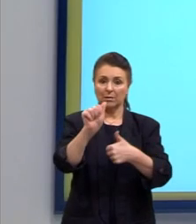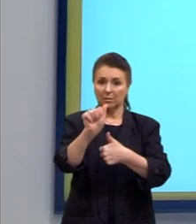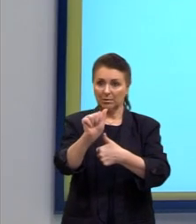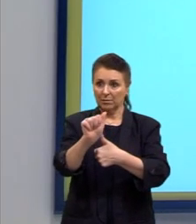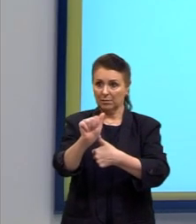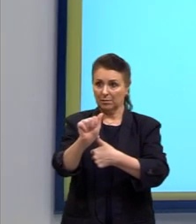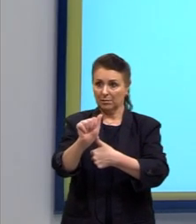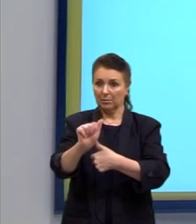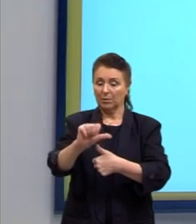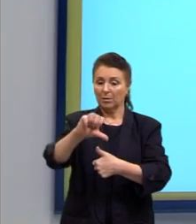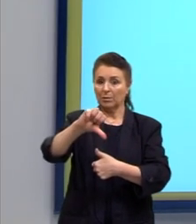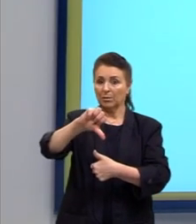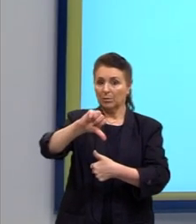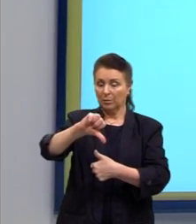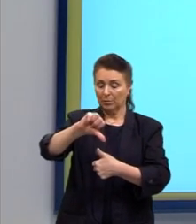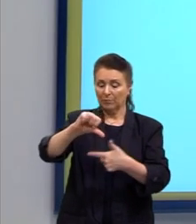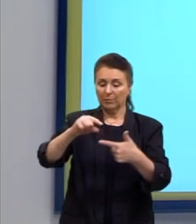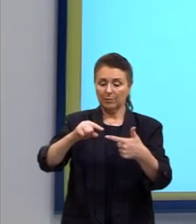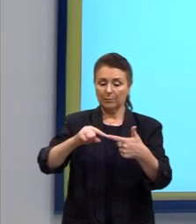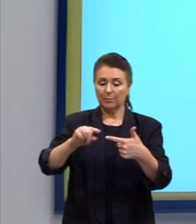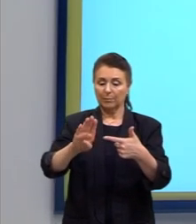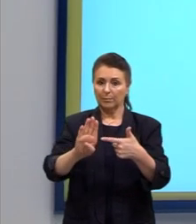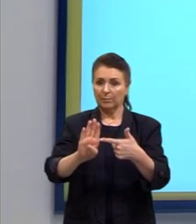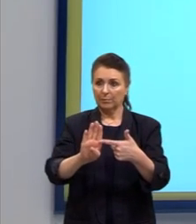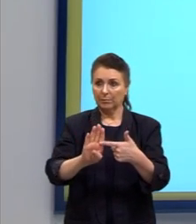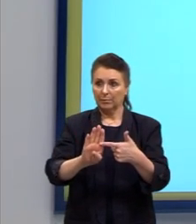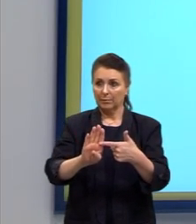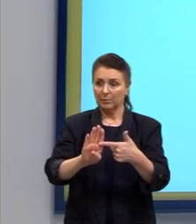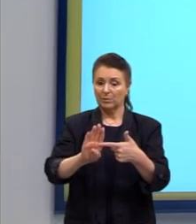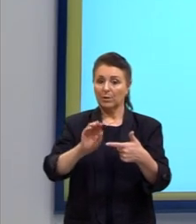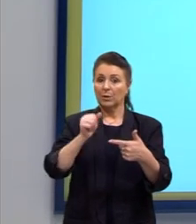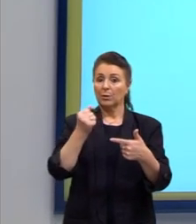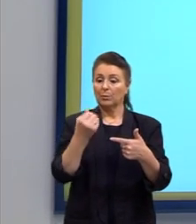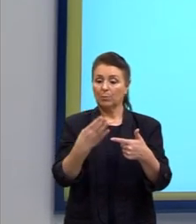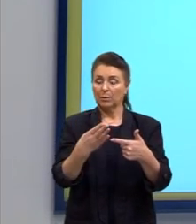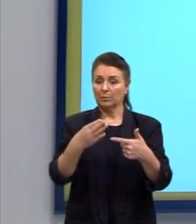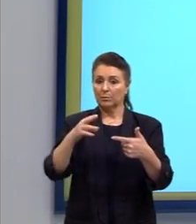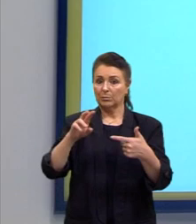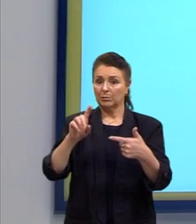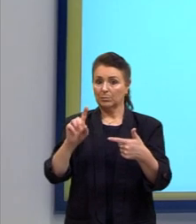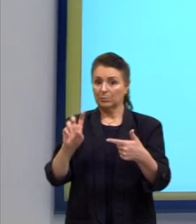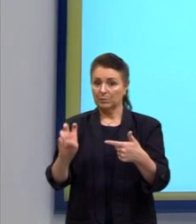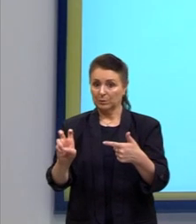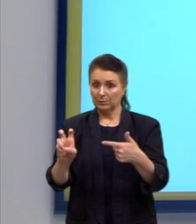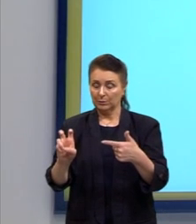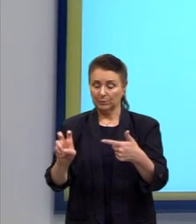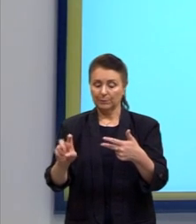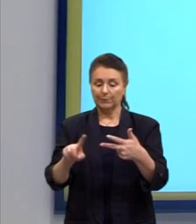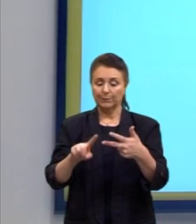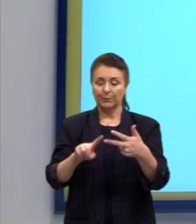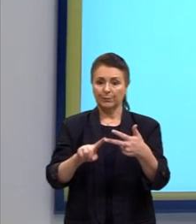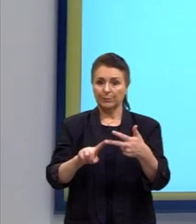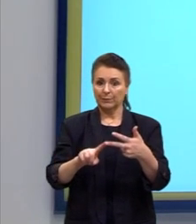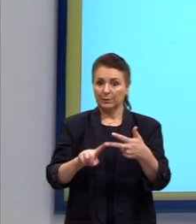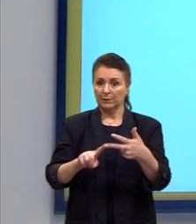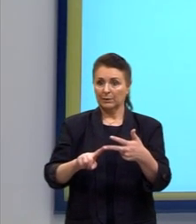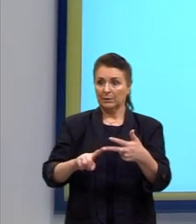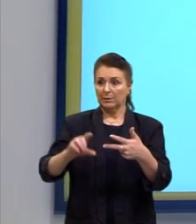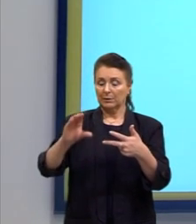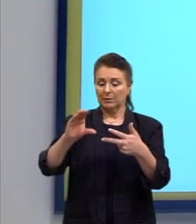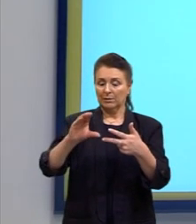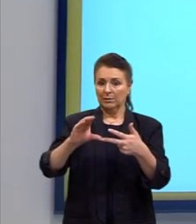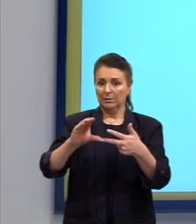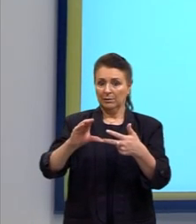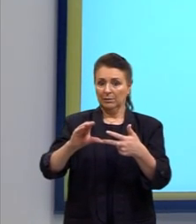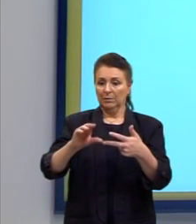o fatorial de 9. A letra B, o fatorial de 4, vezes o fatorial de 5. Letra